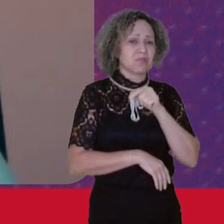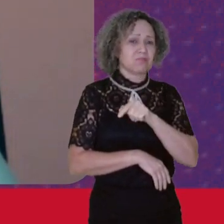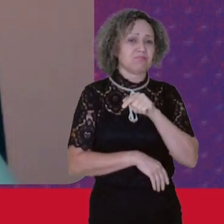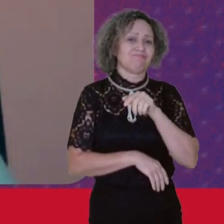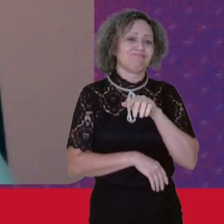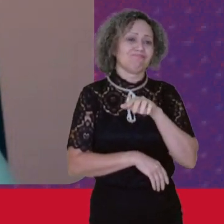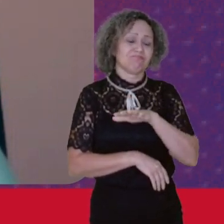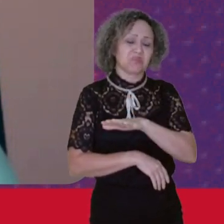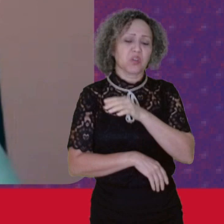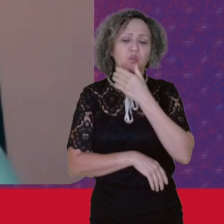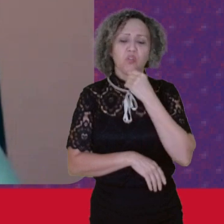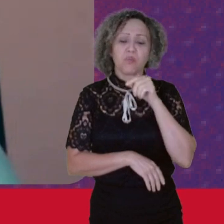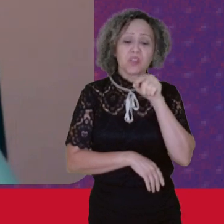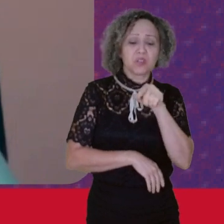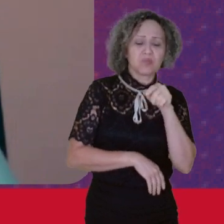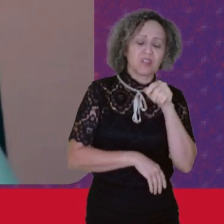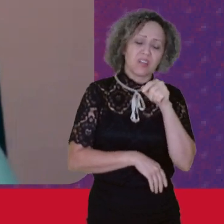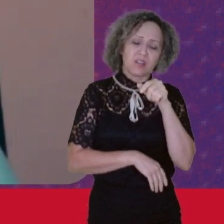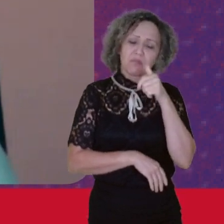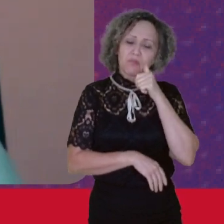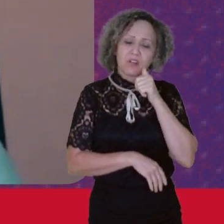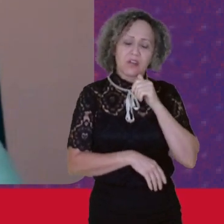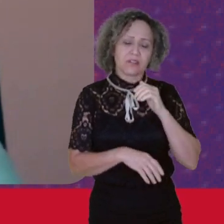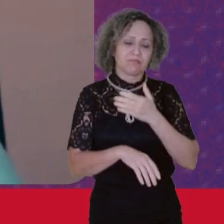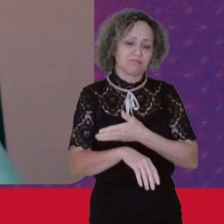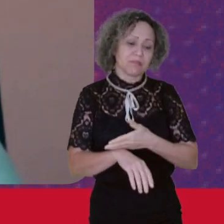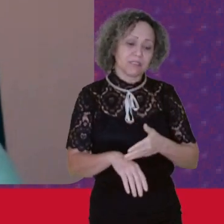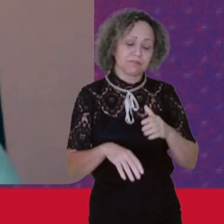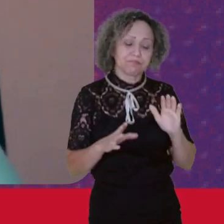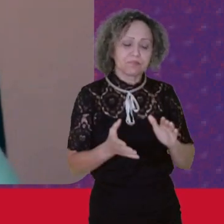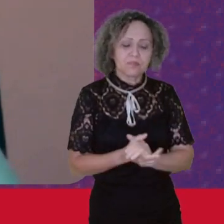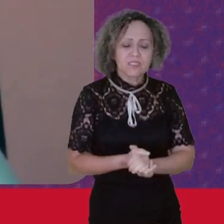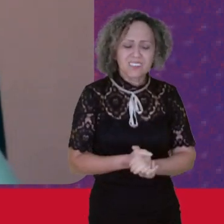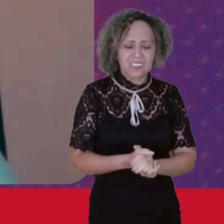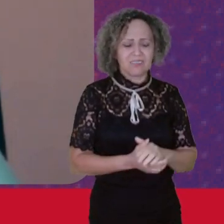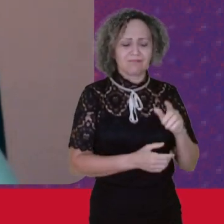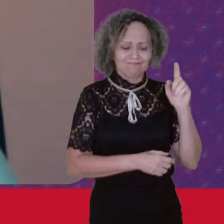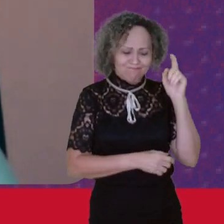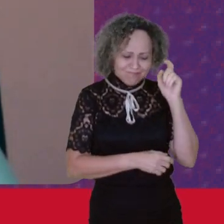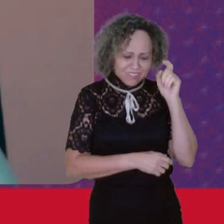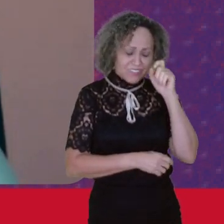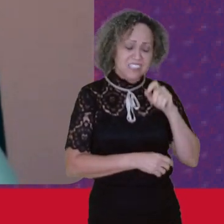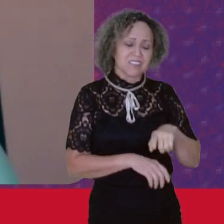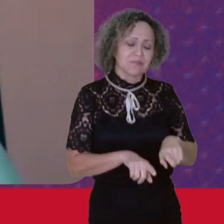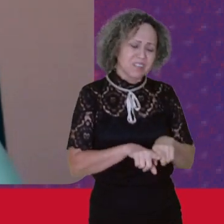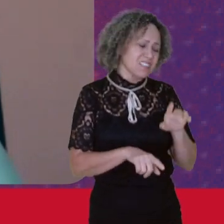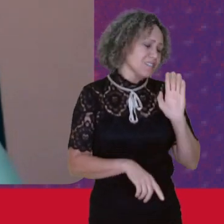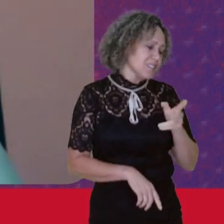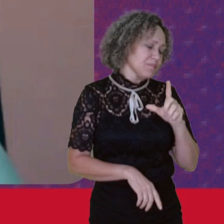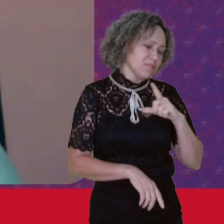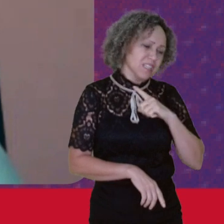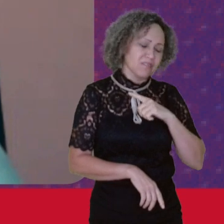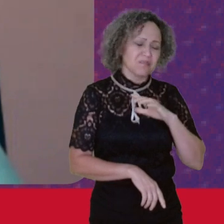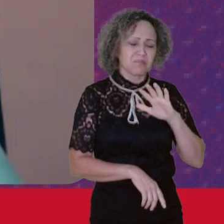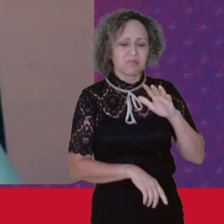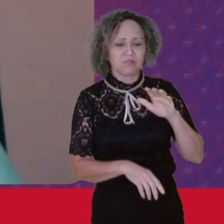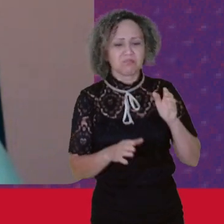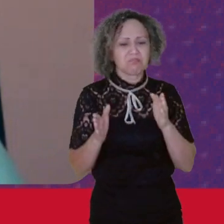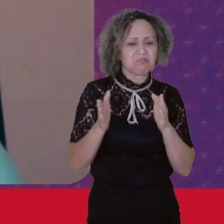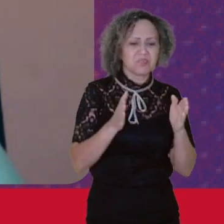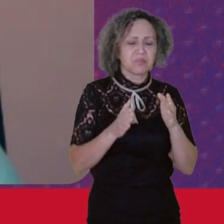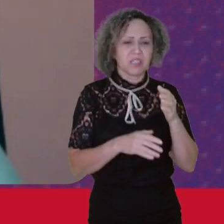está Numa fase Bem Amarga Dura E difícil Mas isso Sempre existiu Em torno de 35%